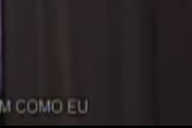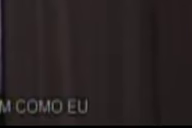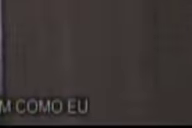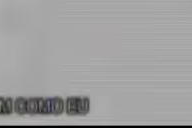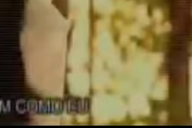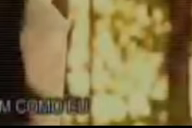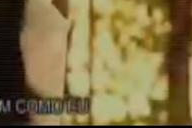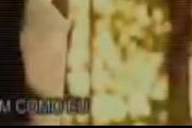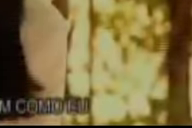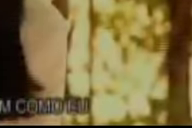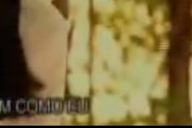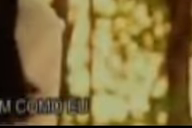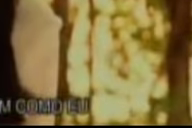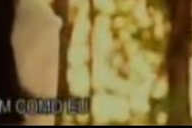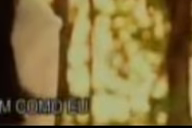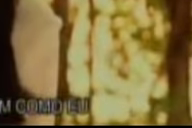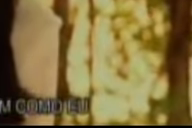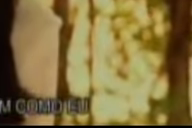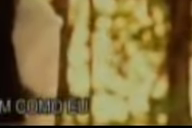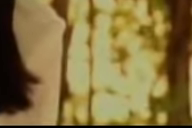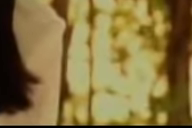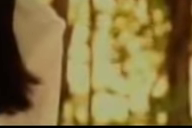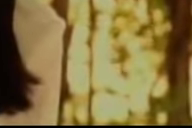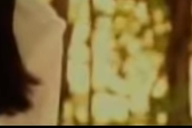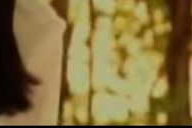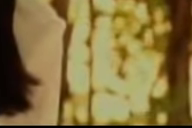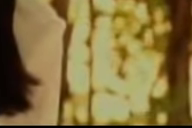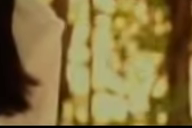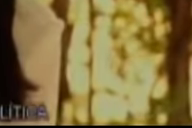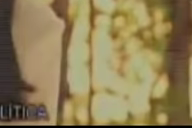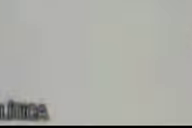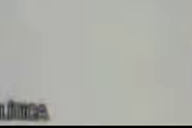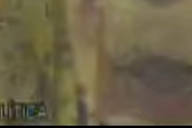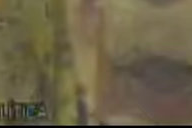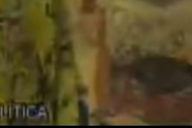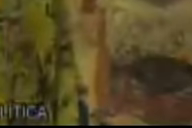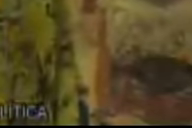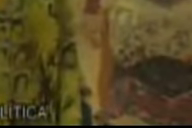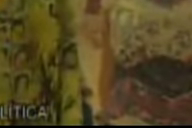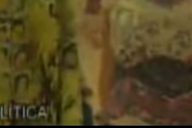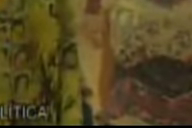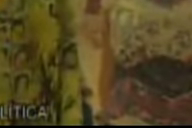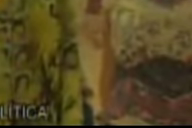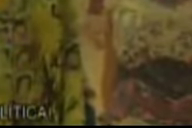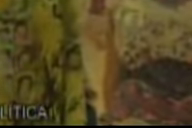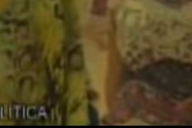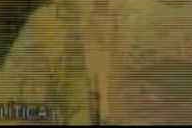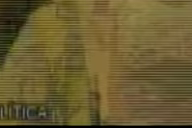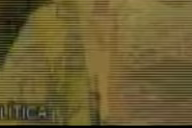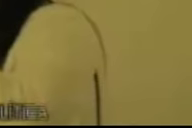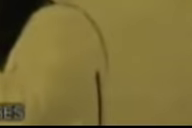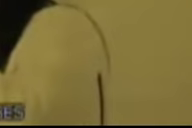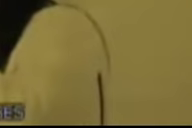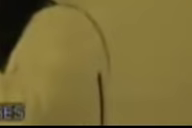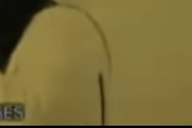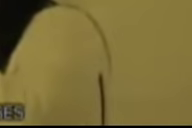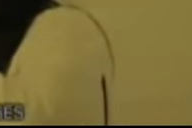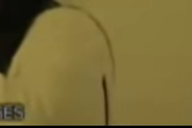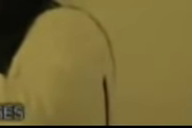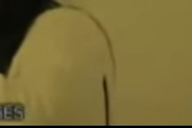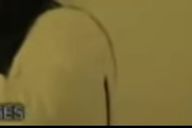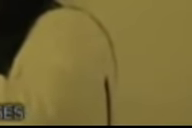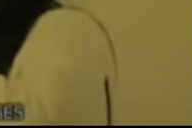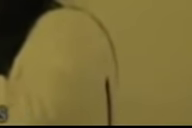pessoas que, assim como eu, têm um grande sonho. E isso me motivou a entrar na política, para ajudar os